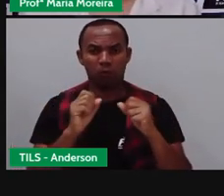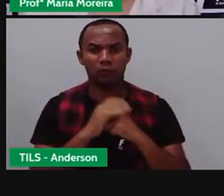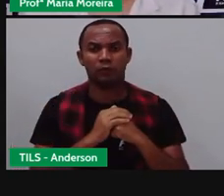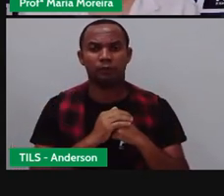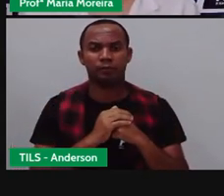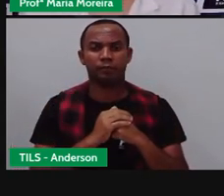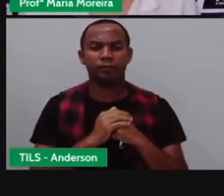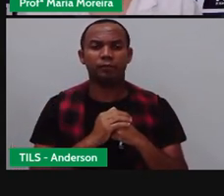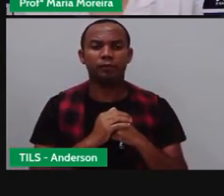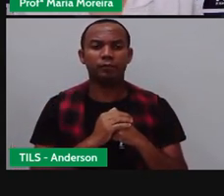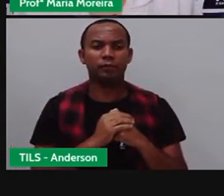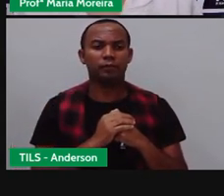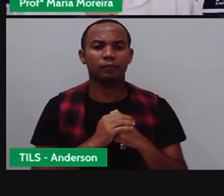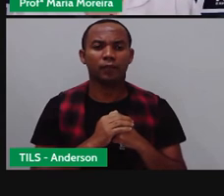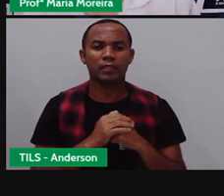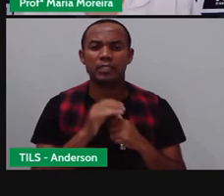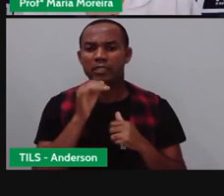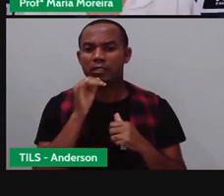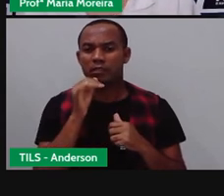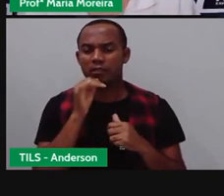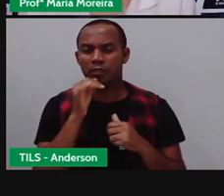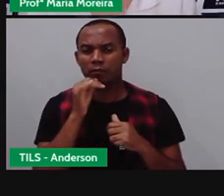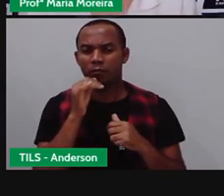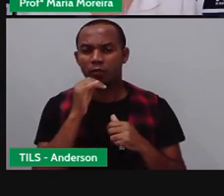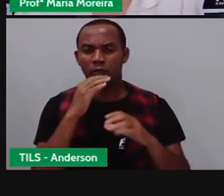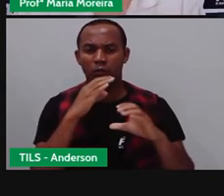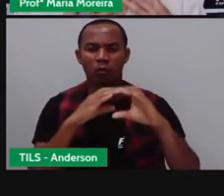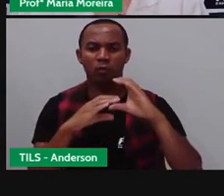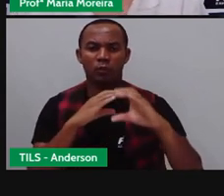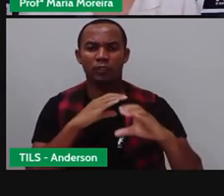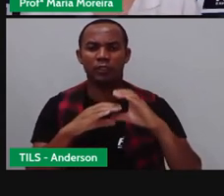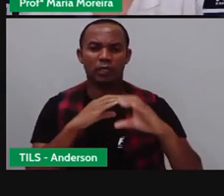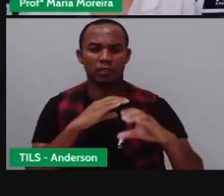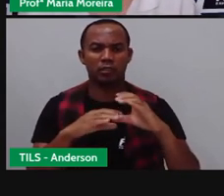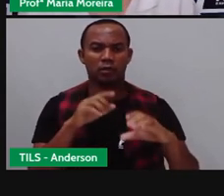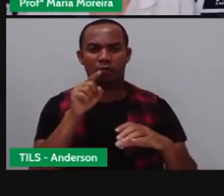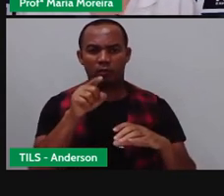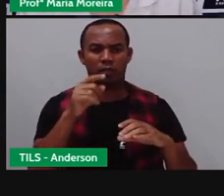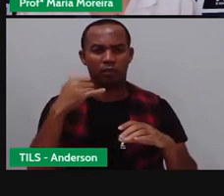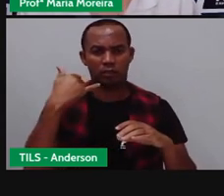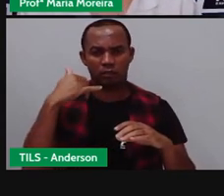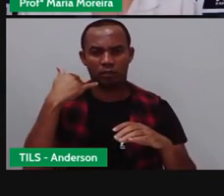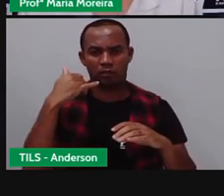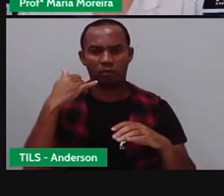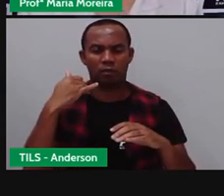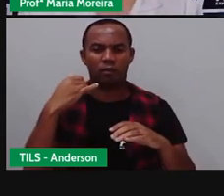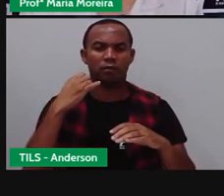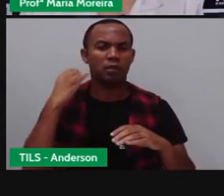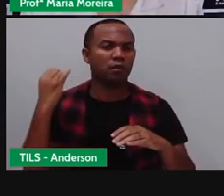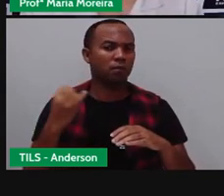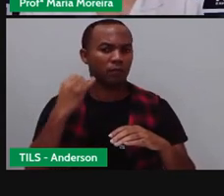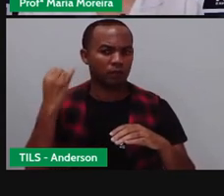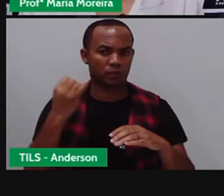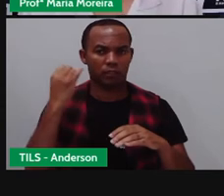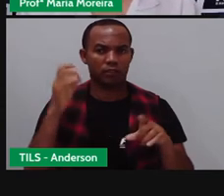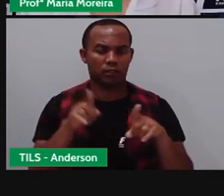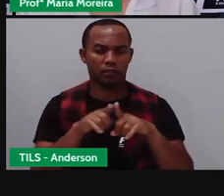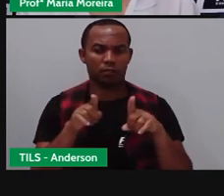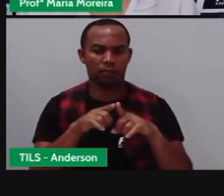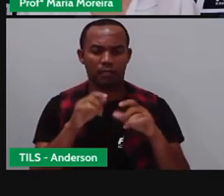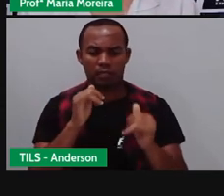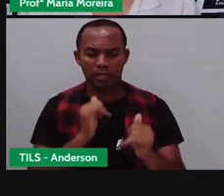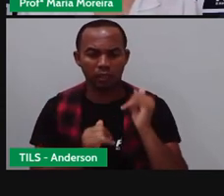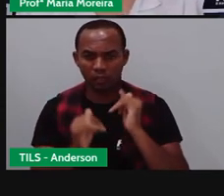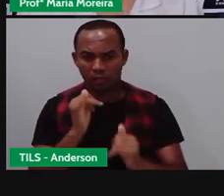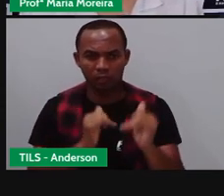possível, na verdade, com a criação do meio de comunicação que revolucionou o mundo. Que foi o quê? A internet. Então a gente